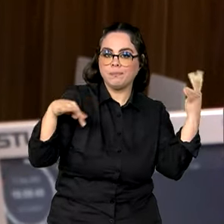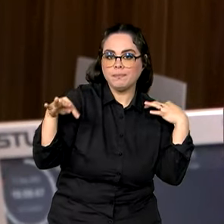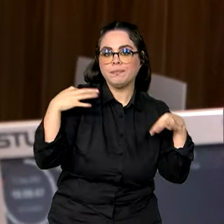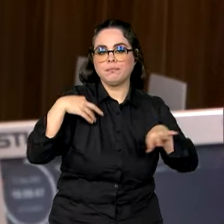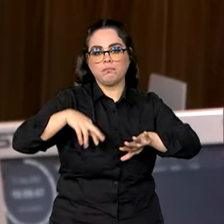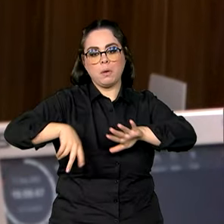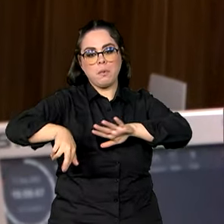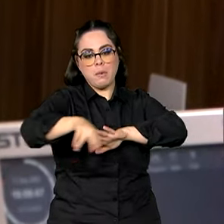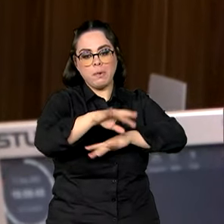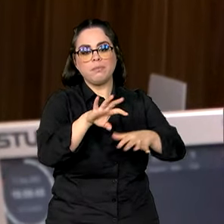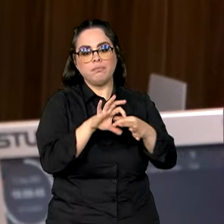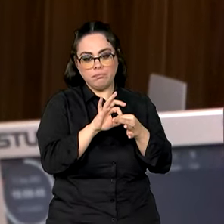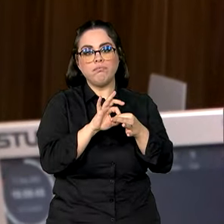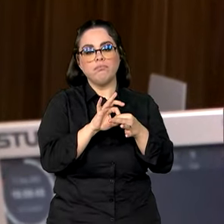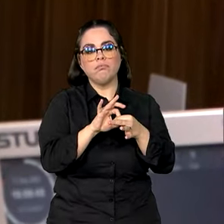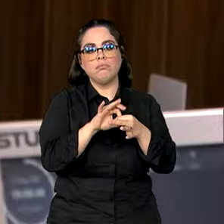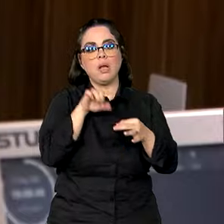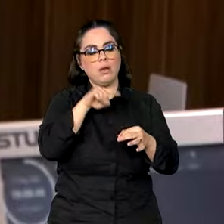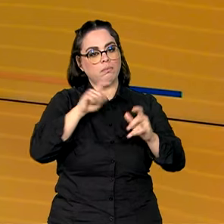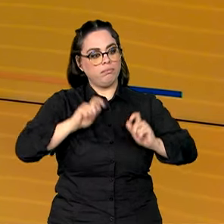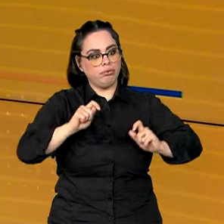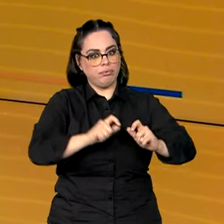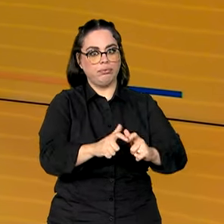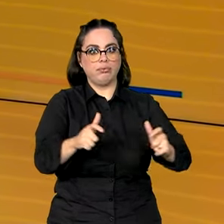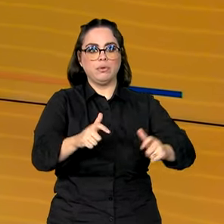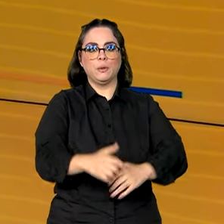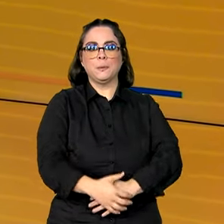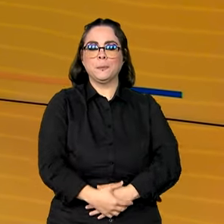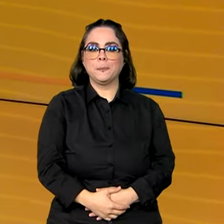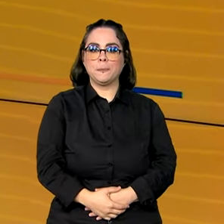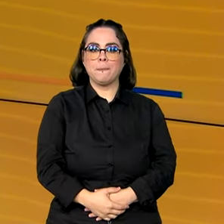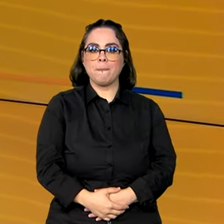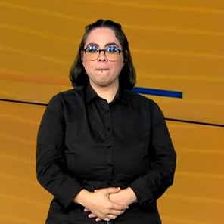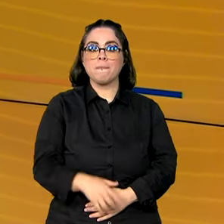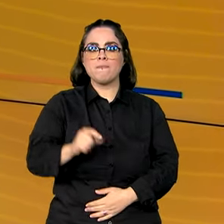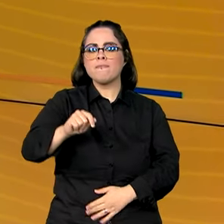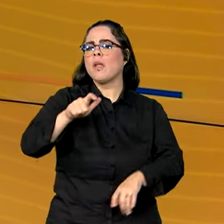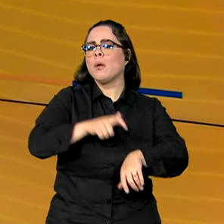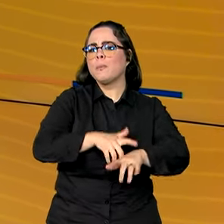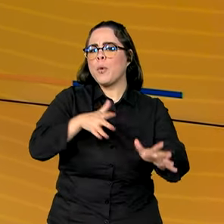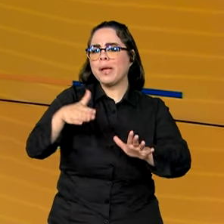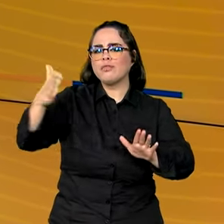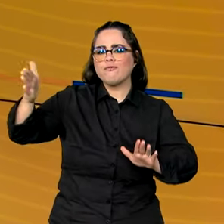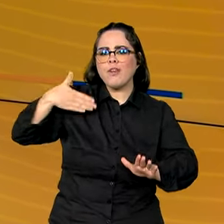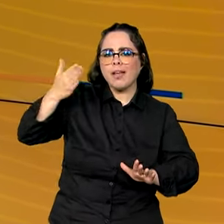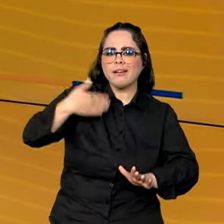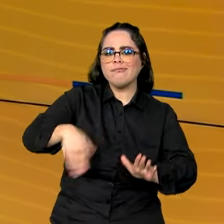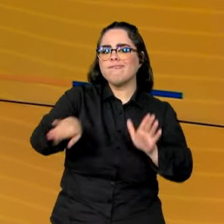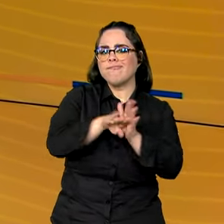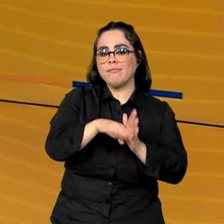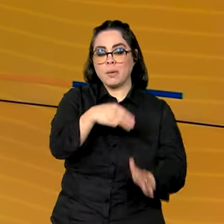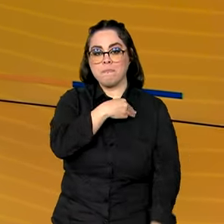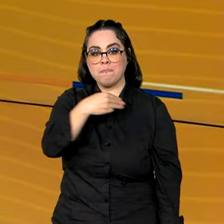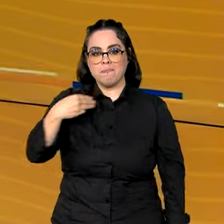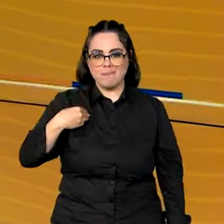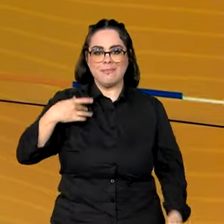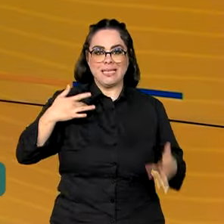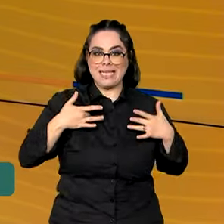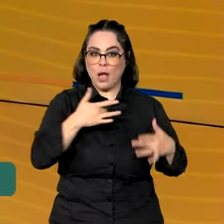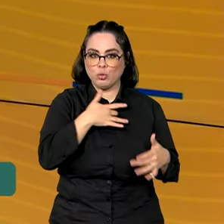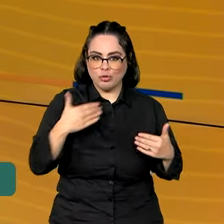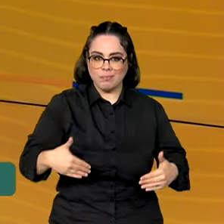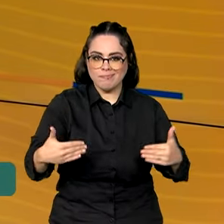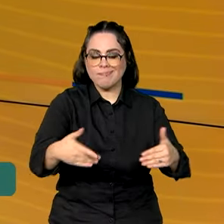outras áreas, que deve potencializar bastante. Com a proximidade do verão, o Ministério da Saúde se prepara para